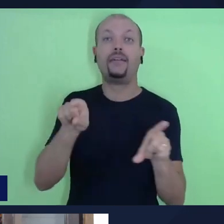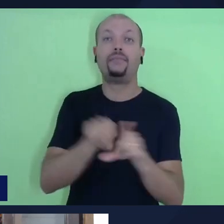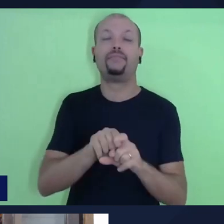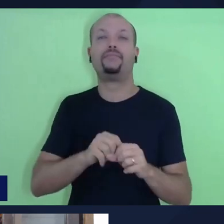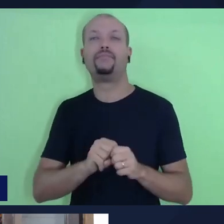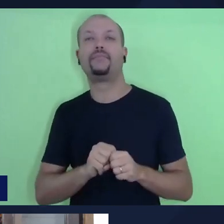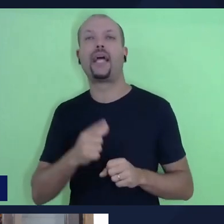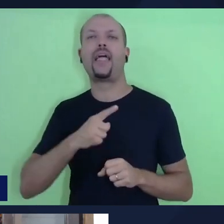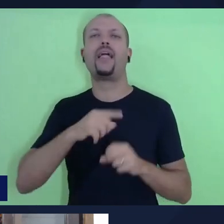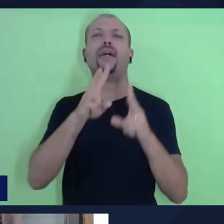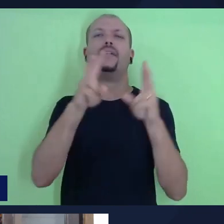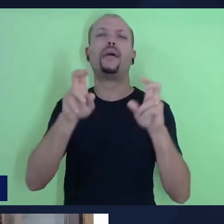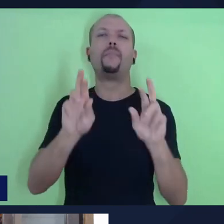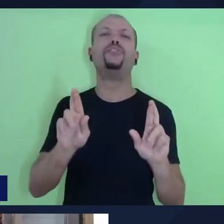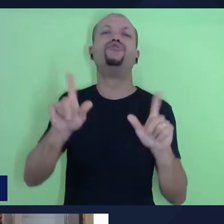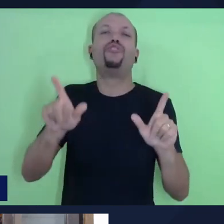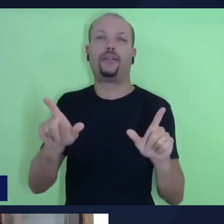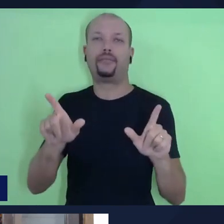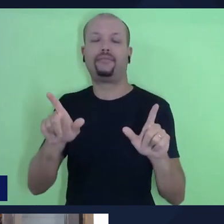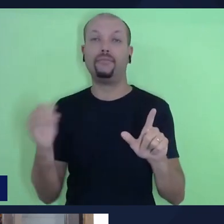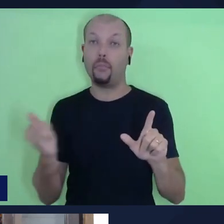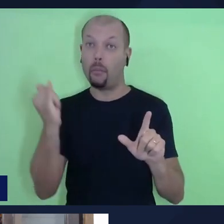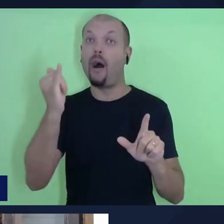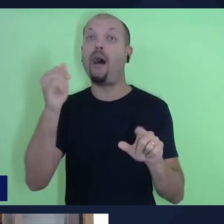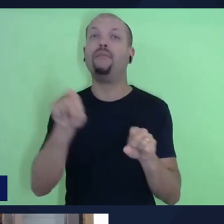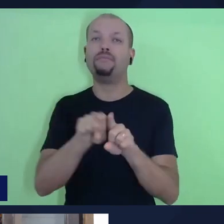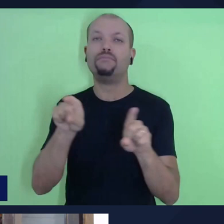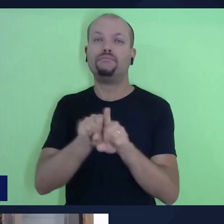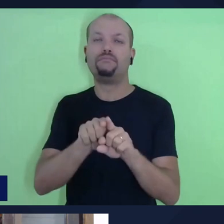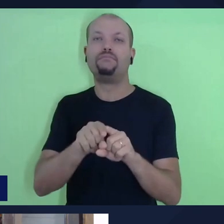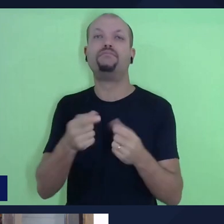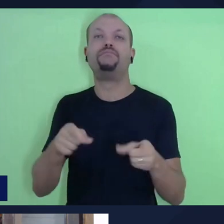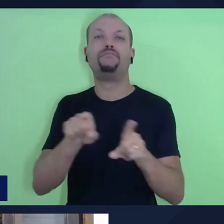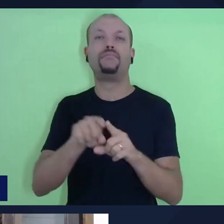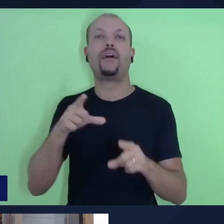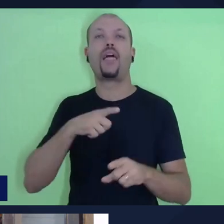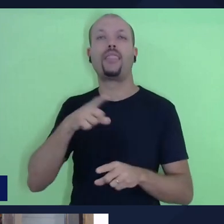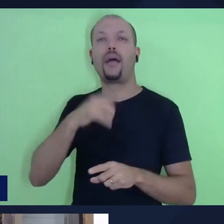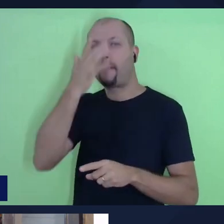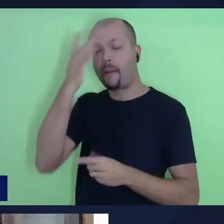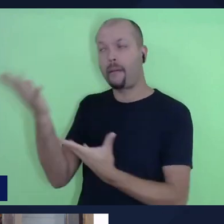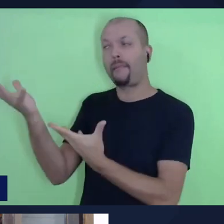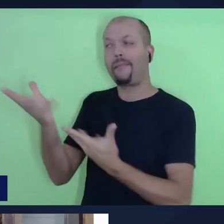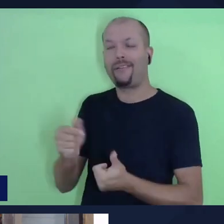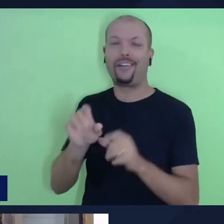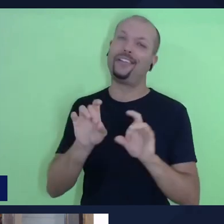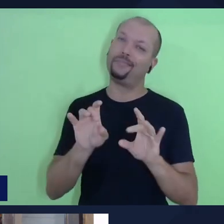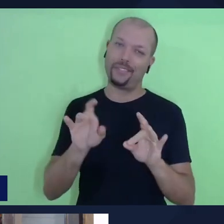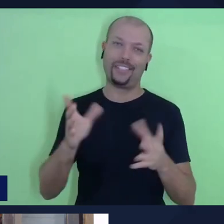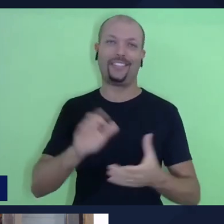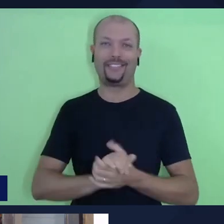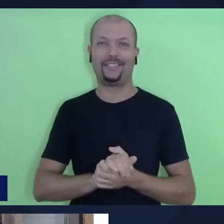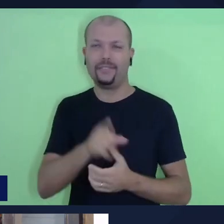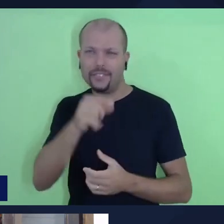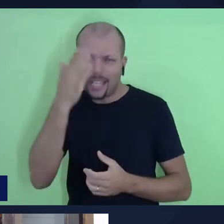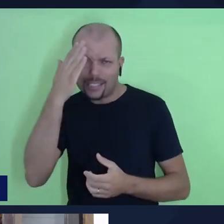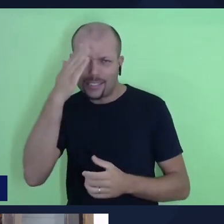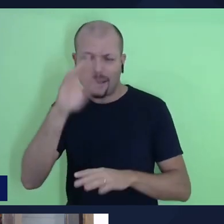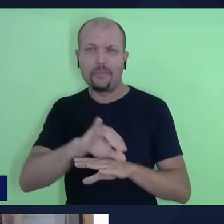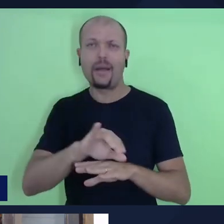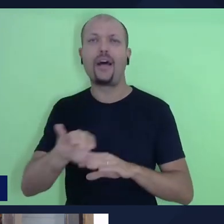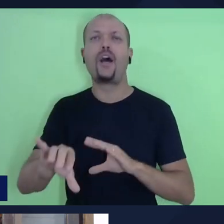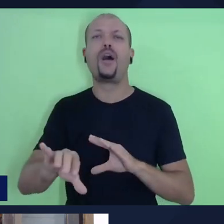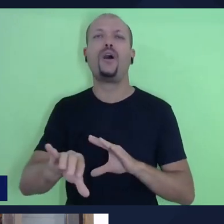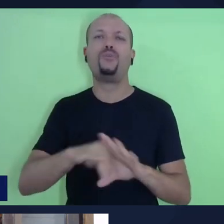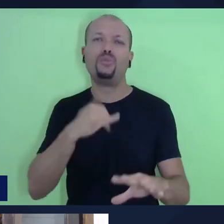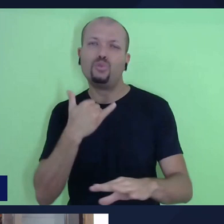novo tema, um tema importante e para isso teremos um convidado aqui, você sabe que no canal da Igreja do Unaspe, nós trazemos sempre